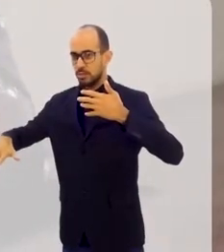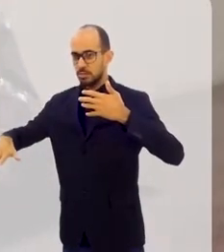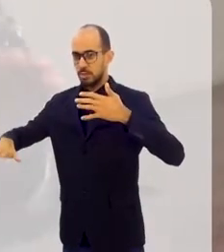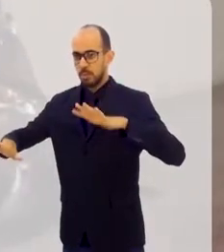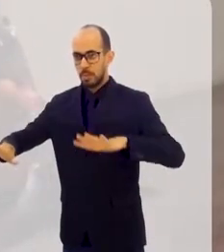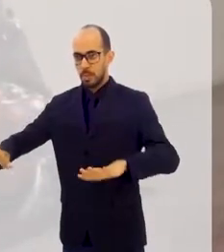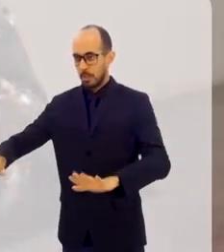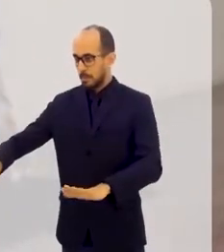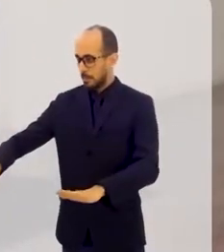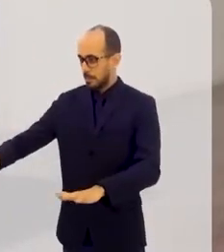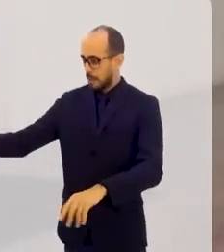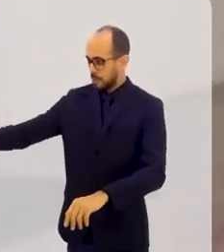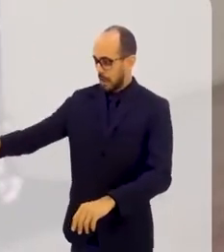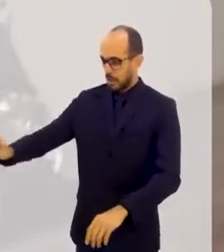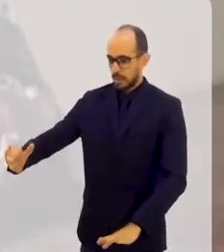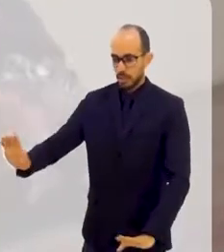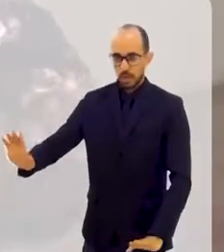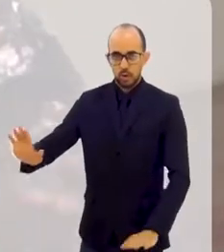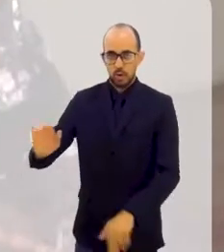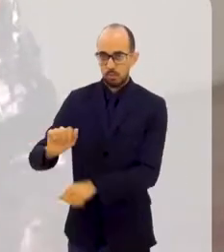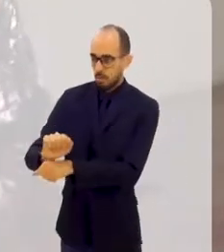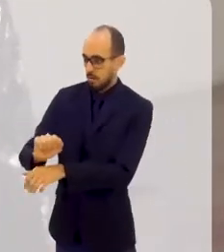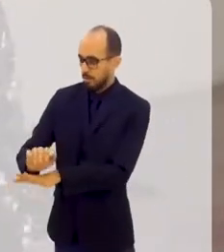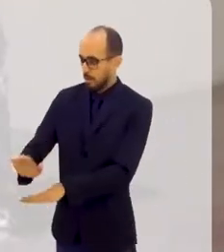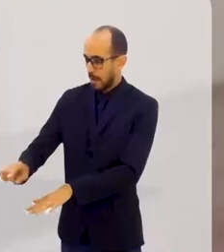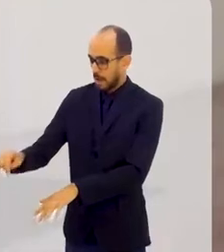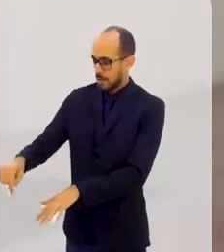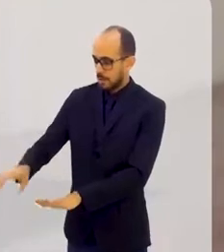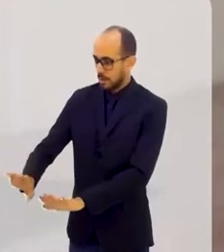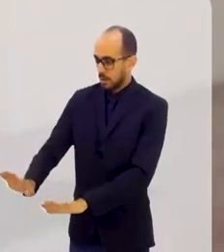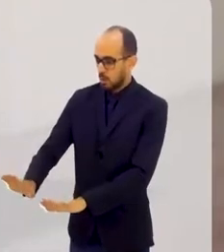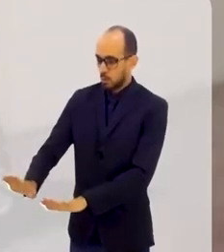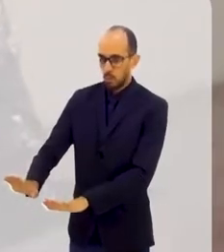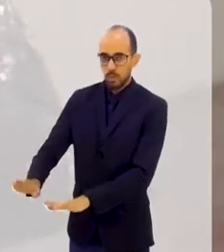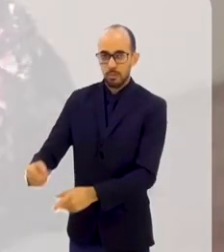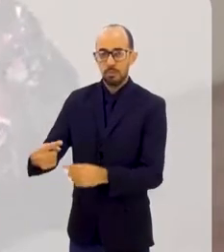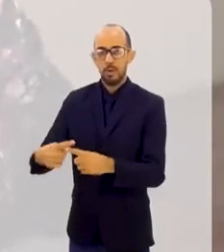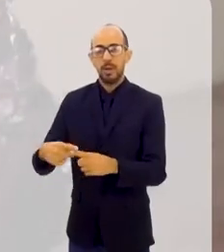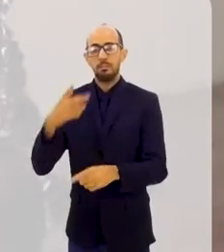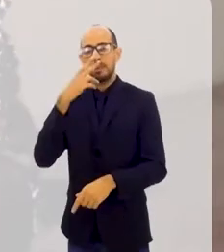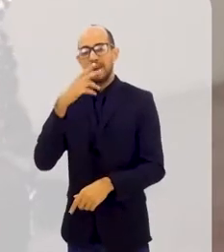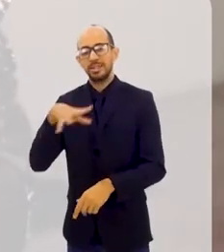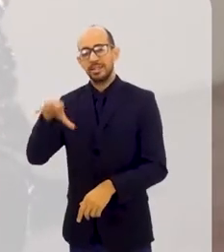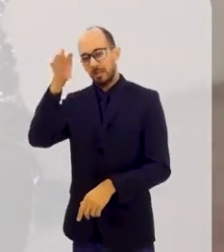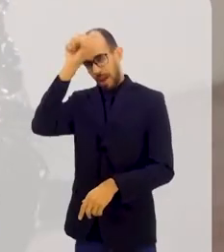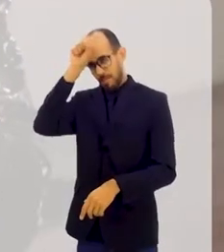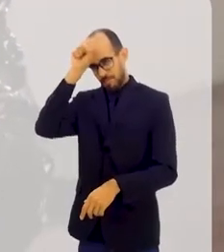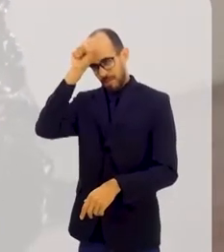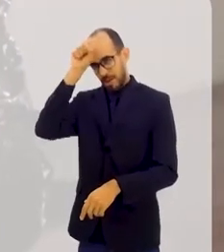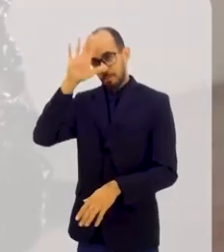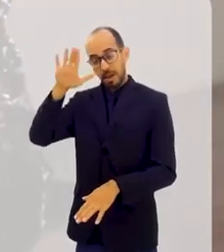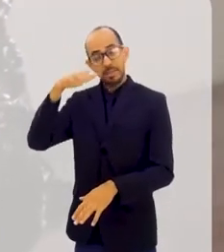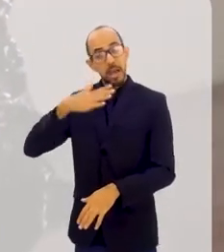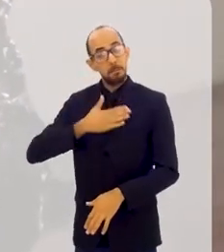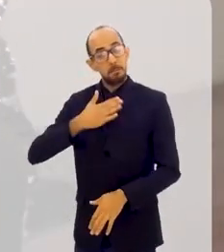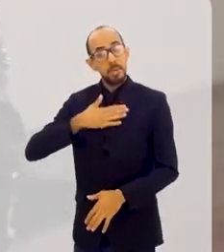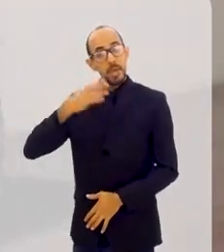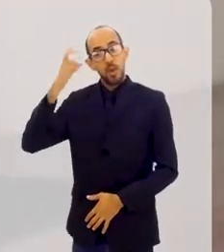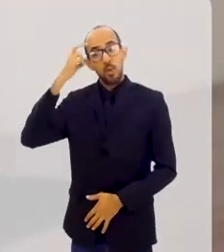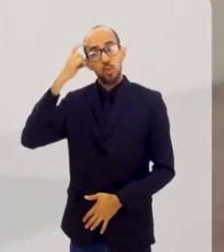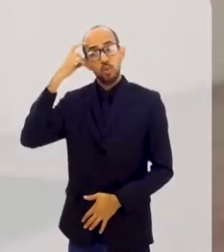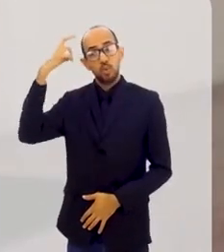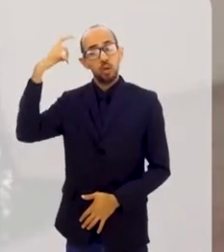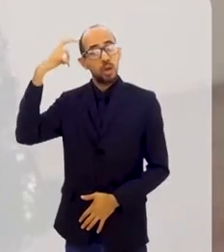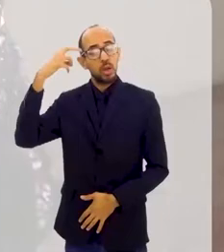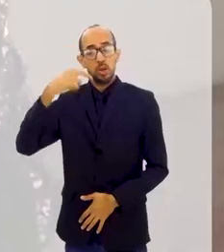disse, não, não, não pode bater palma, não. Isso não é daqui, não. Porque para eles é da matriz africana. Só que é a minha cultura. Eu